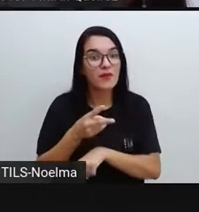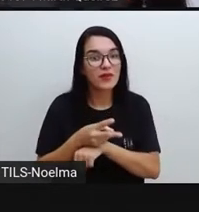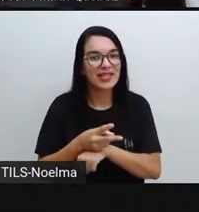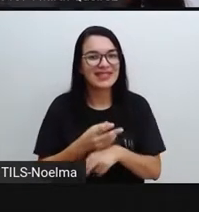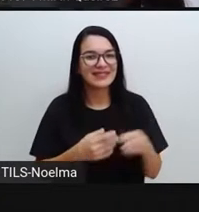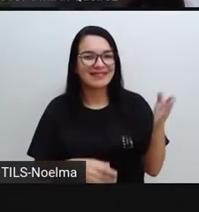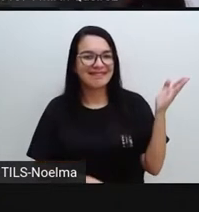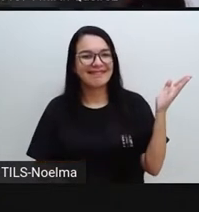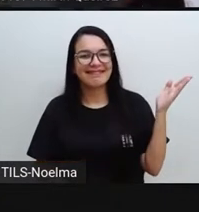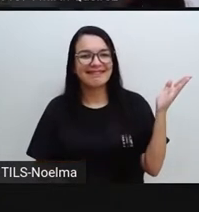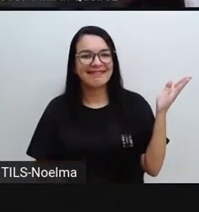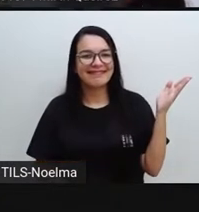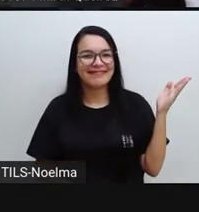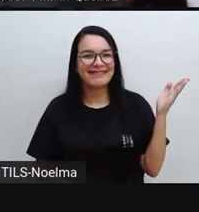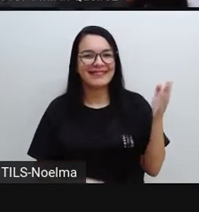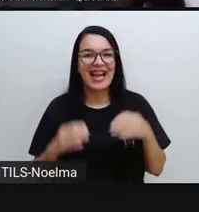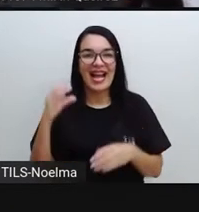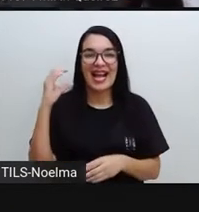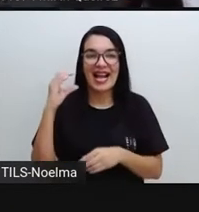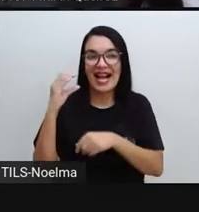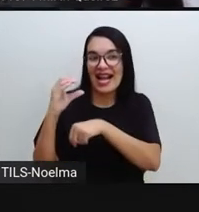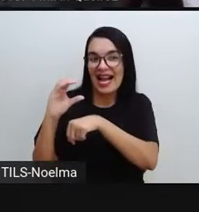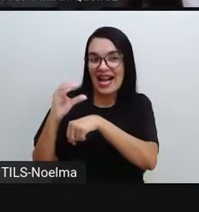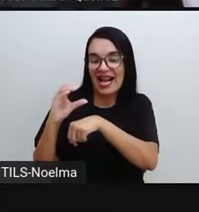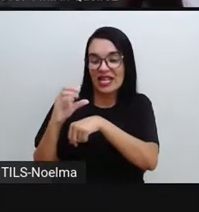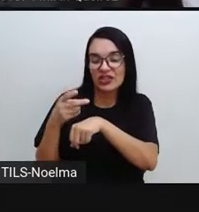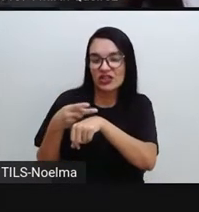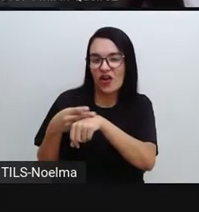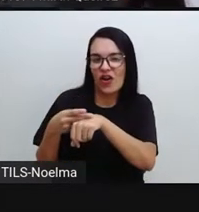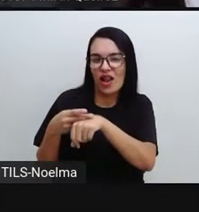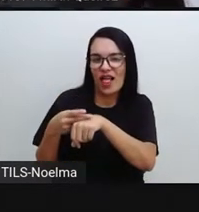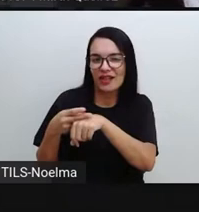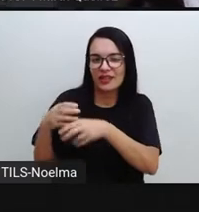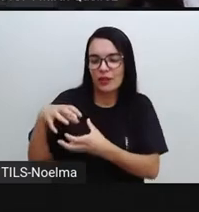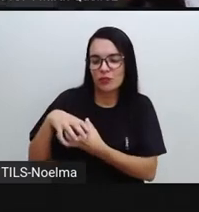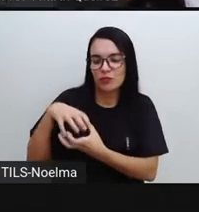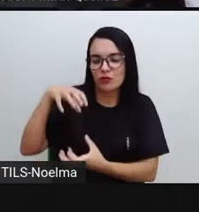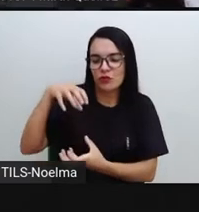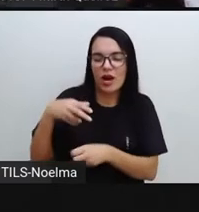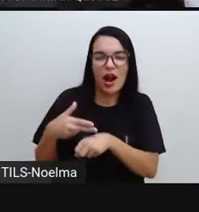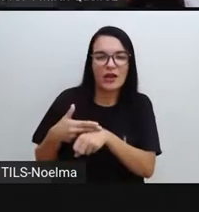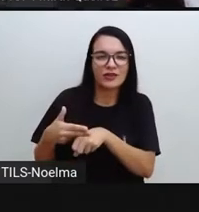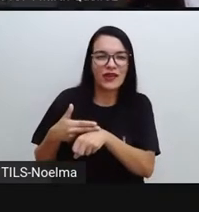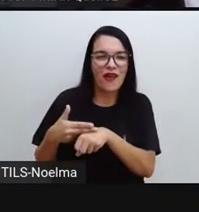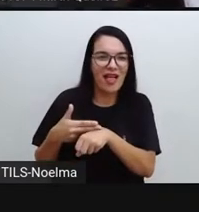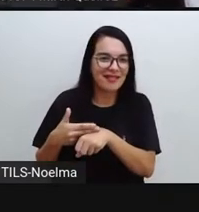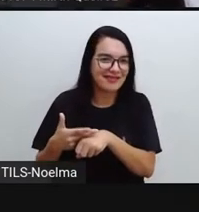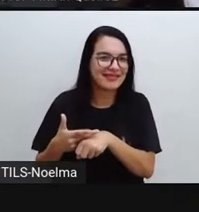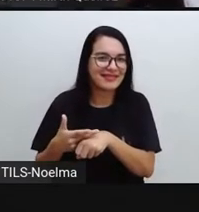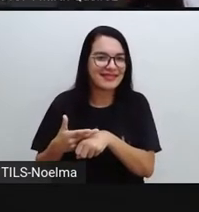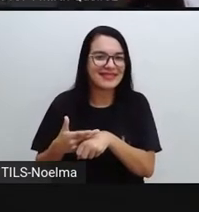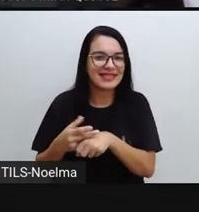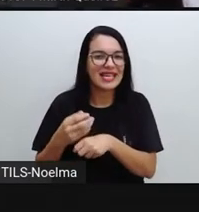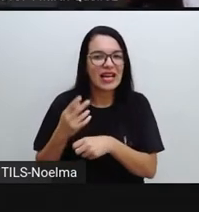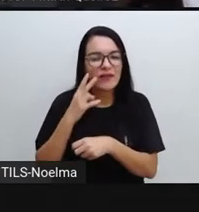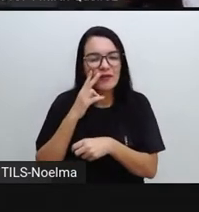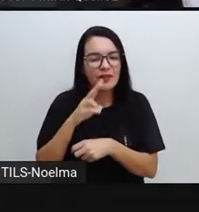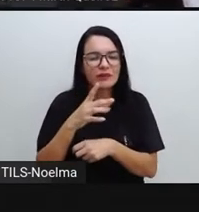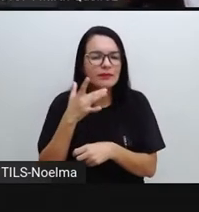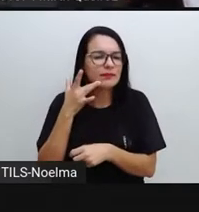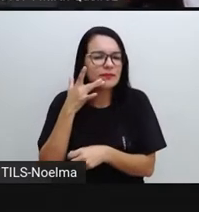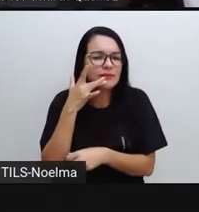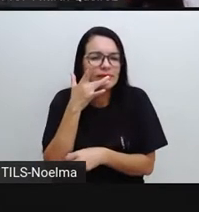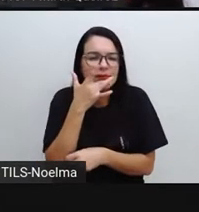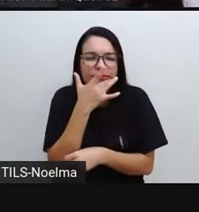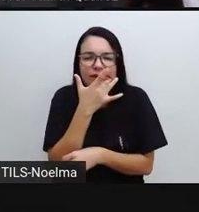do cacau ao chocolate. Olha só, o próprio vídeo aí já dá aquela vontade, né?